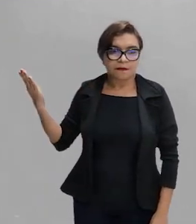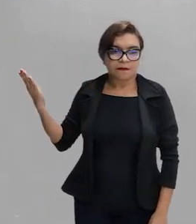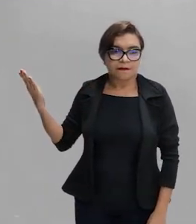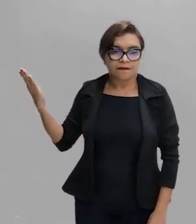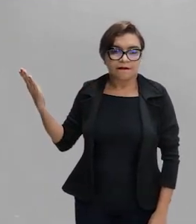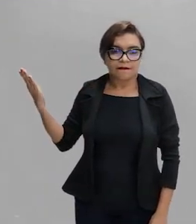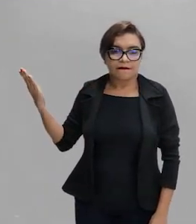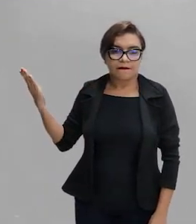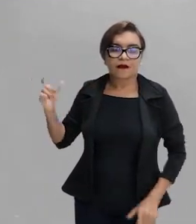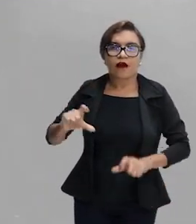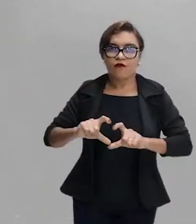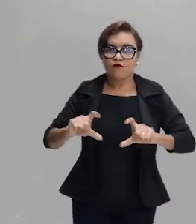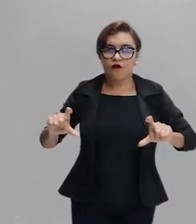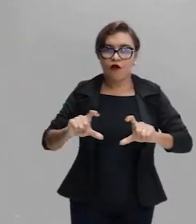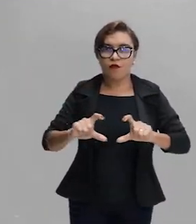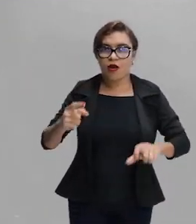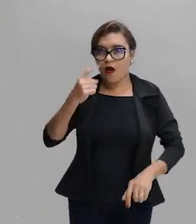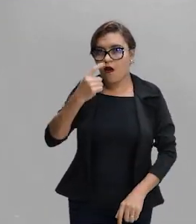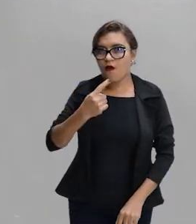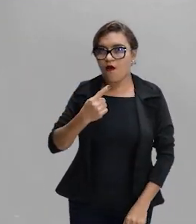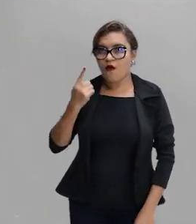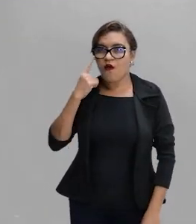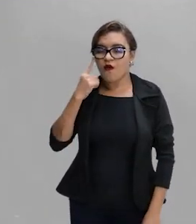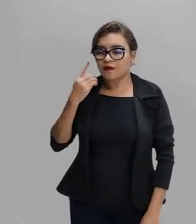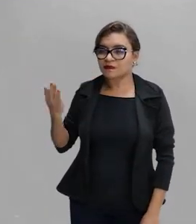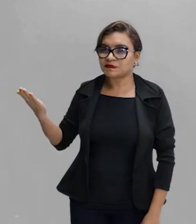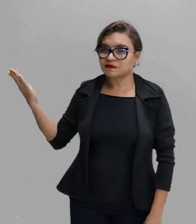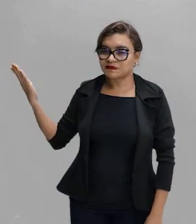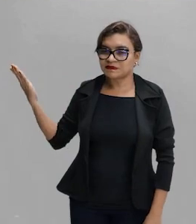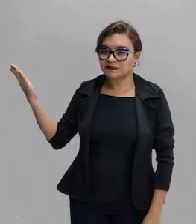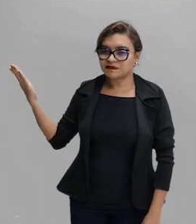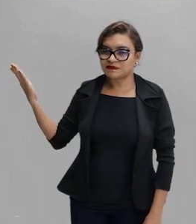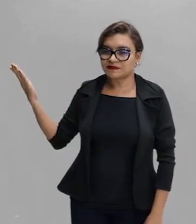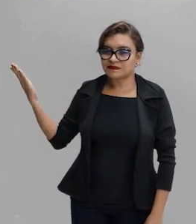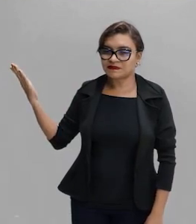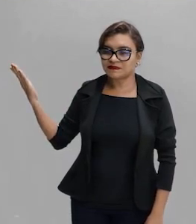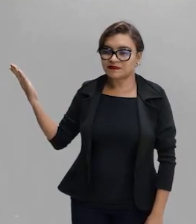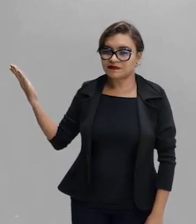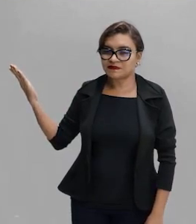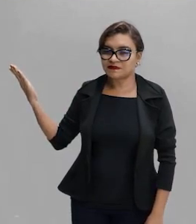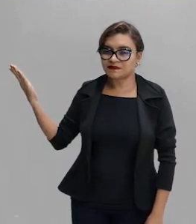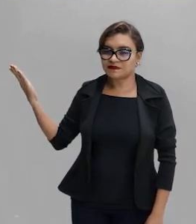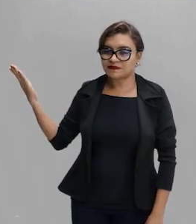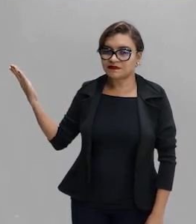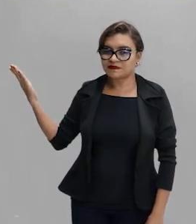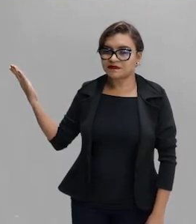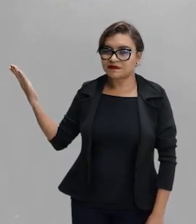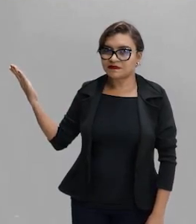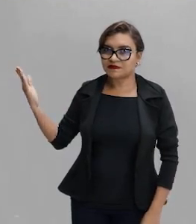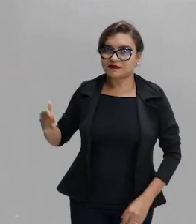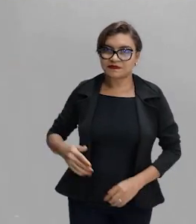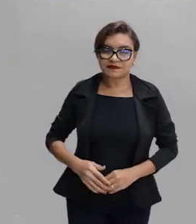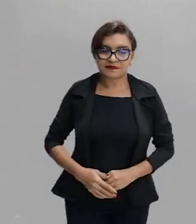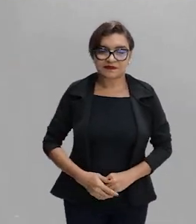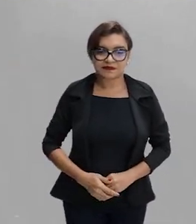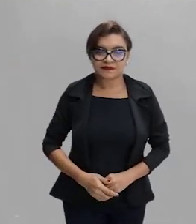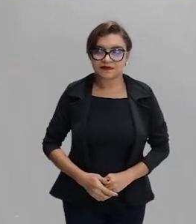ar, dividido pelo índice de refração da água, vai ser igual, não é? Vai ser igual a razão entre